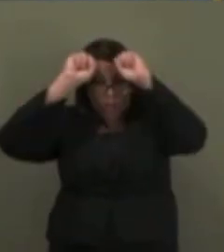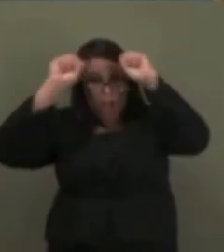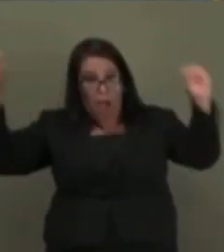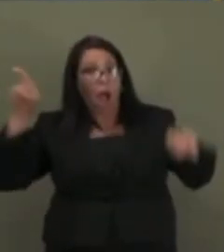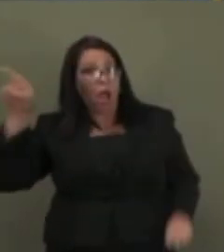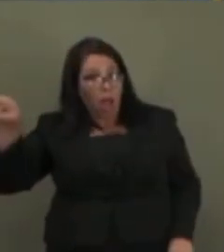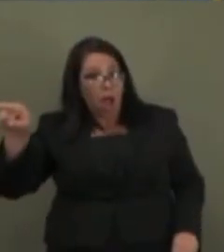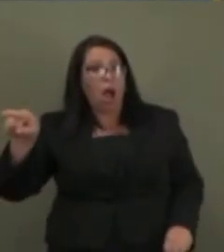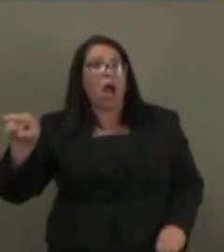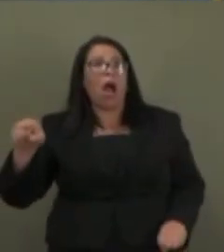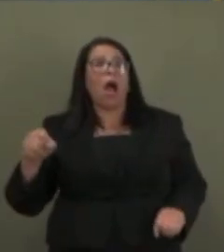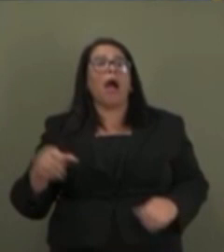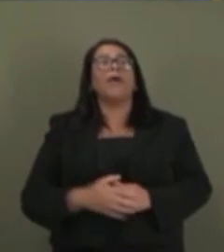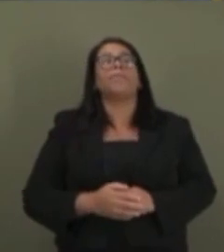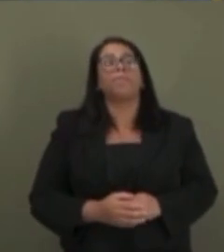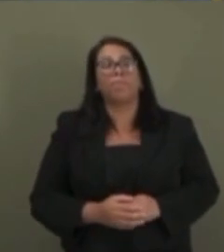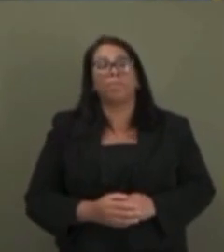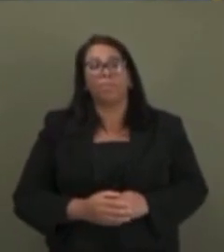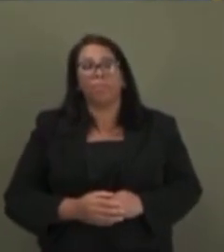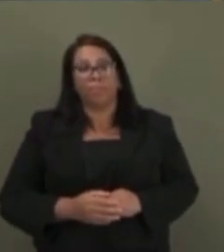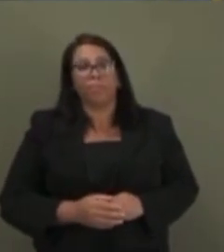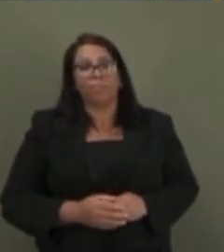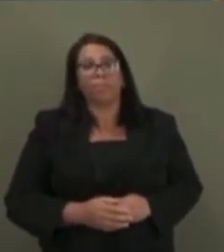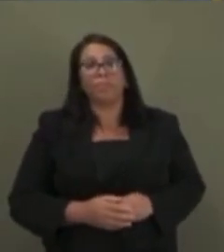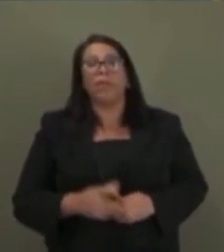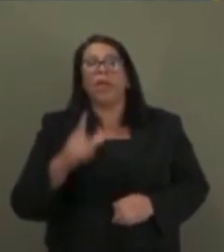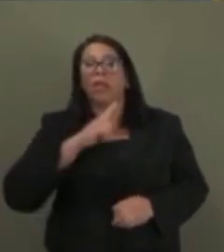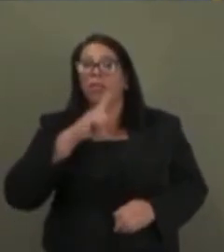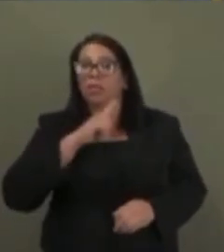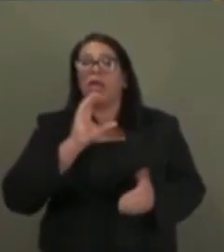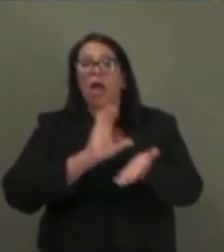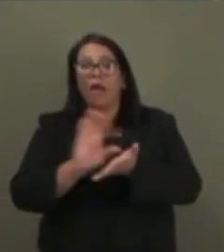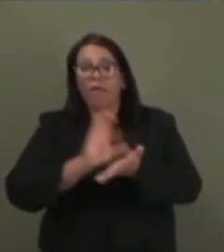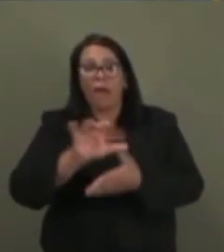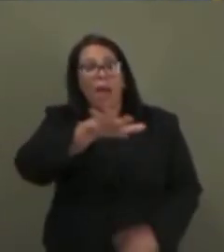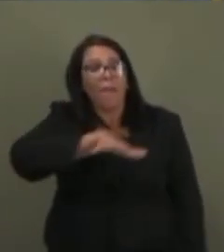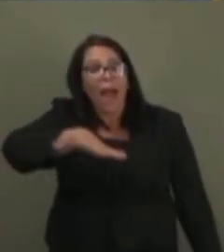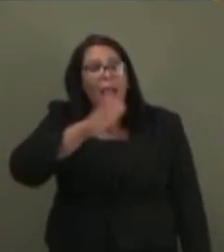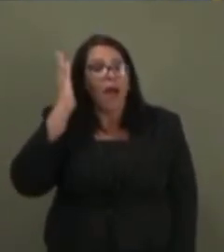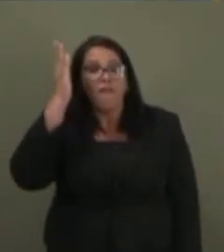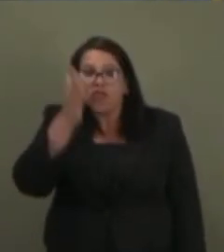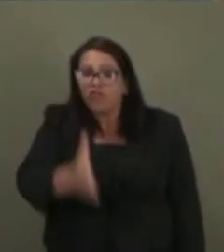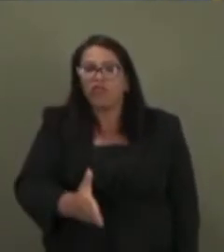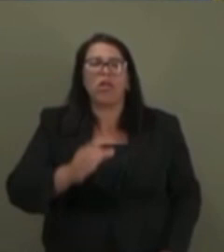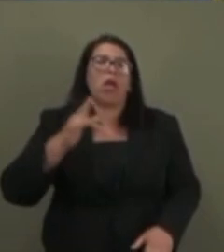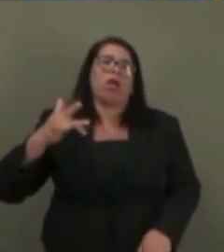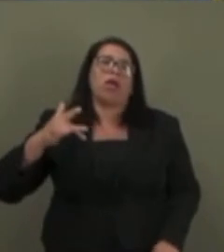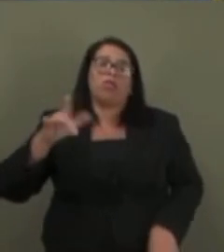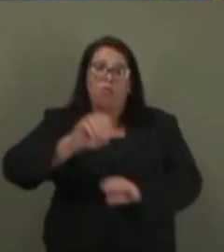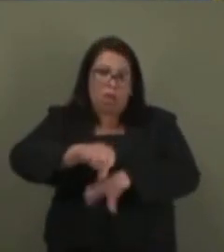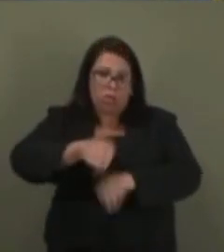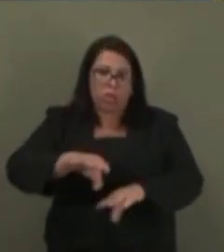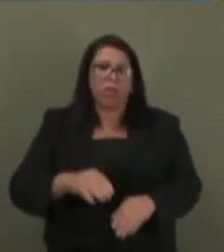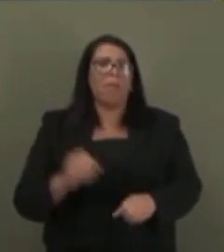enviada, aprovada pelo Congresso Nacional, traria esse recurso para a área de educação. Passou-se tantos